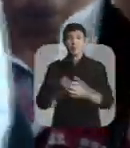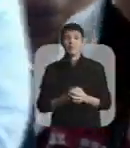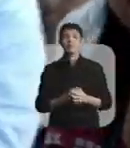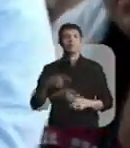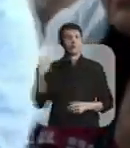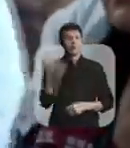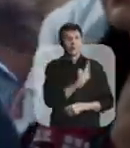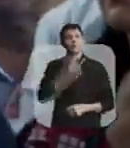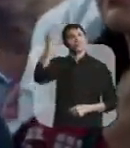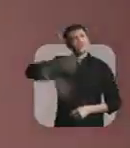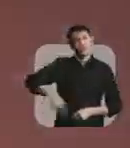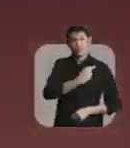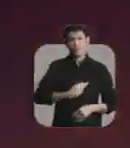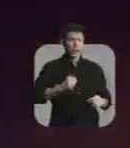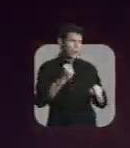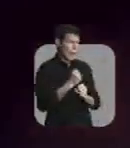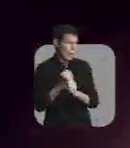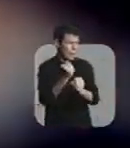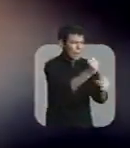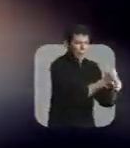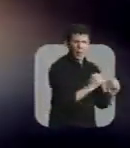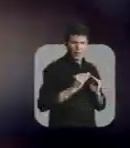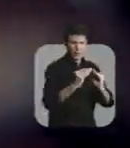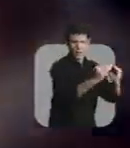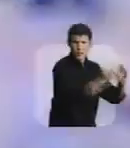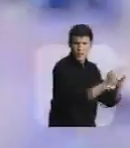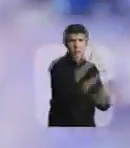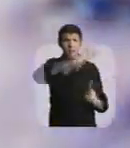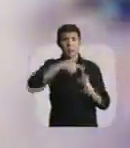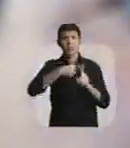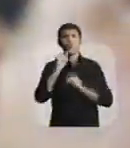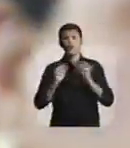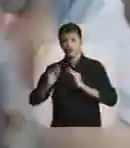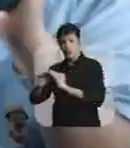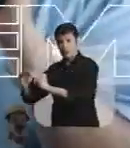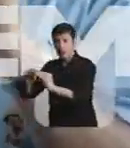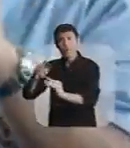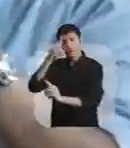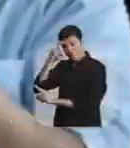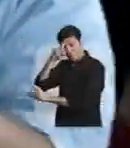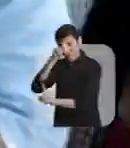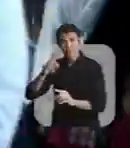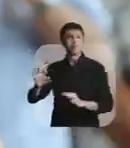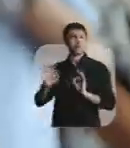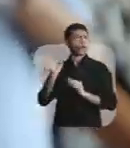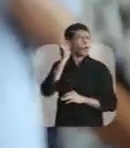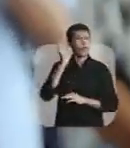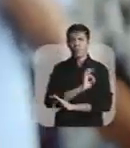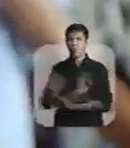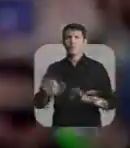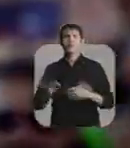Voltaremos a construir casas, a fazer com que tenhamos hospitais que funcionem. Nós